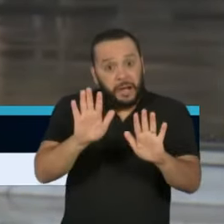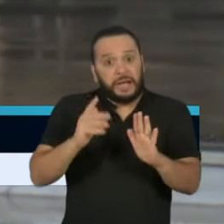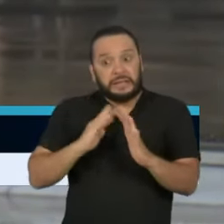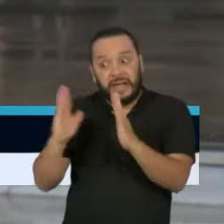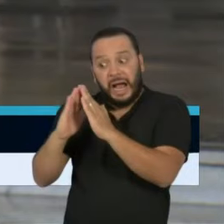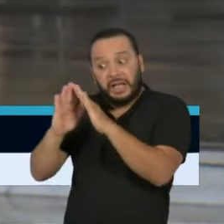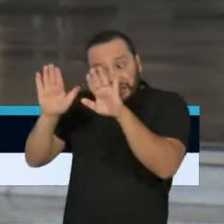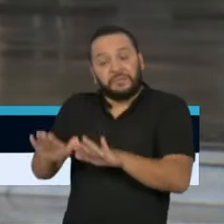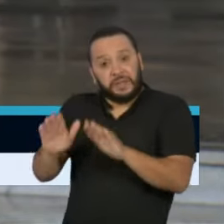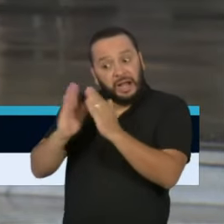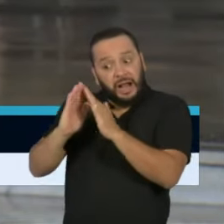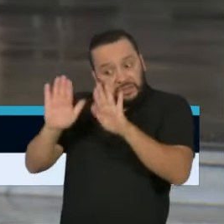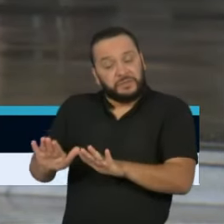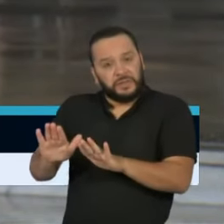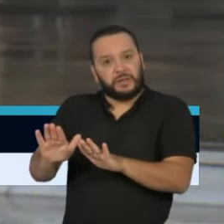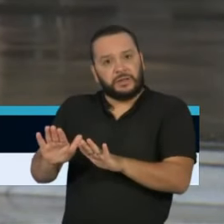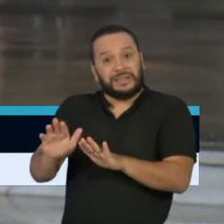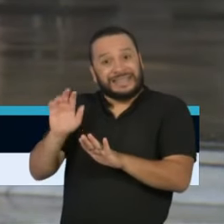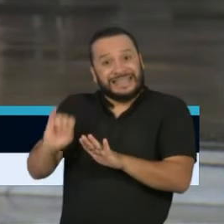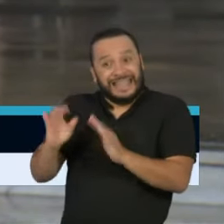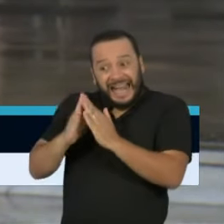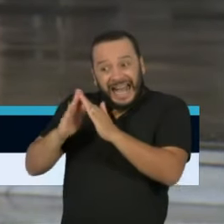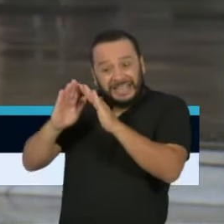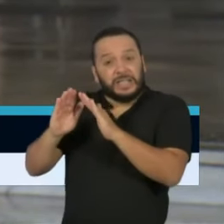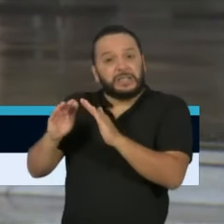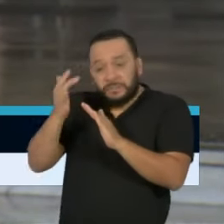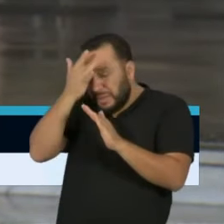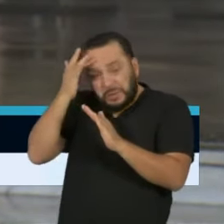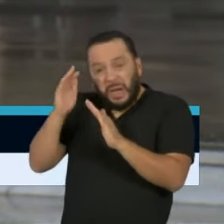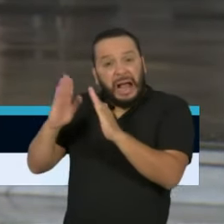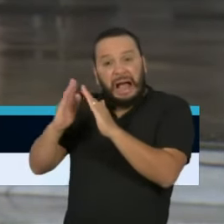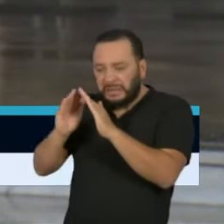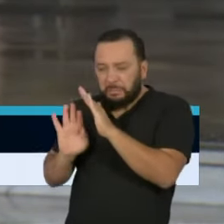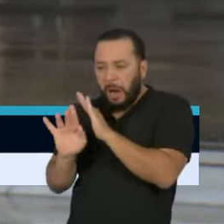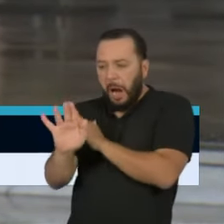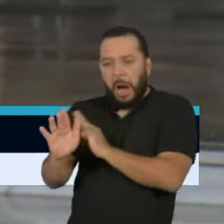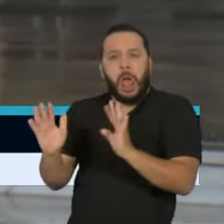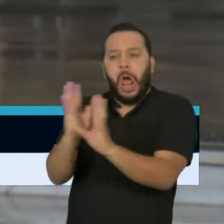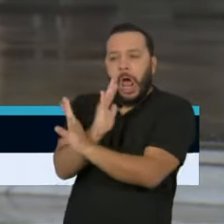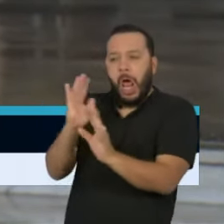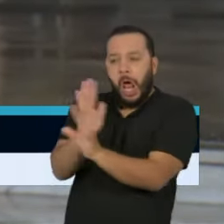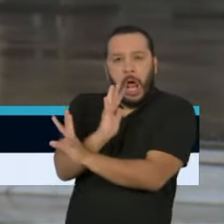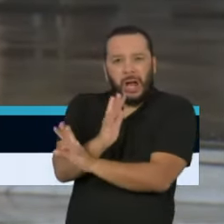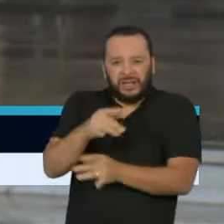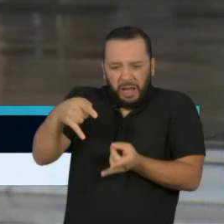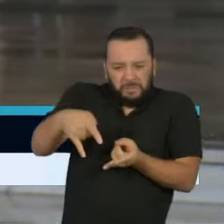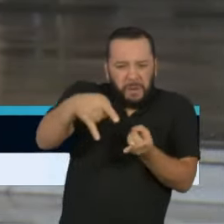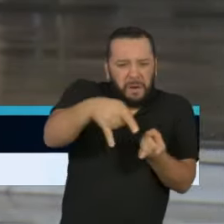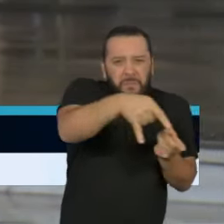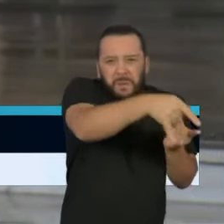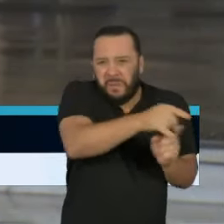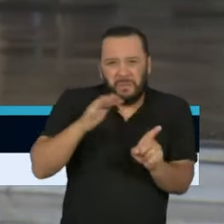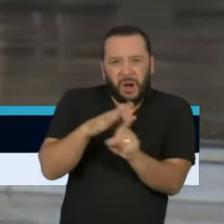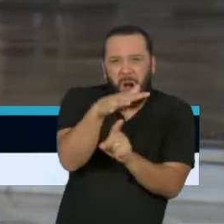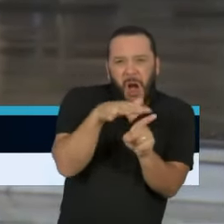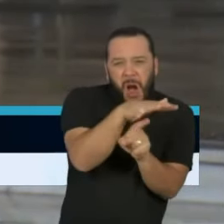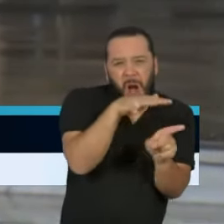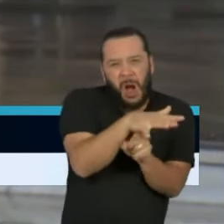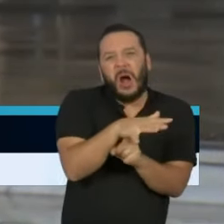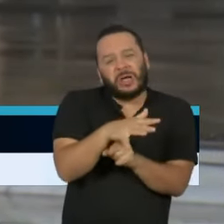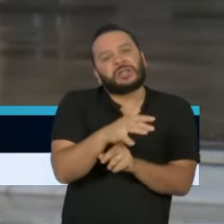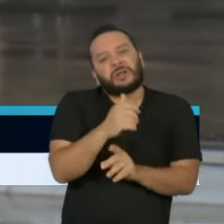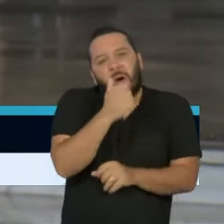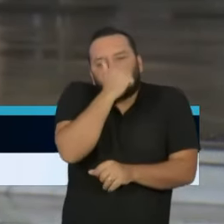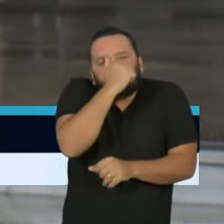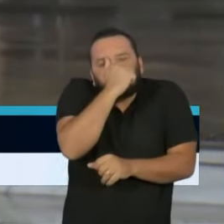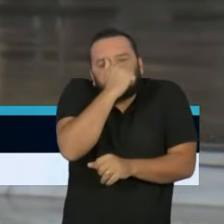mantendo, os números mostram aqui que, claro, isso vai explodir, passando muito além dos 12 mil leitos que nós temos em todo o Estado. Então, a